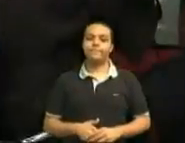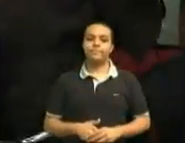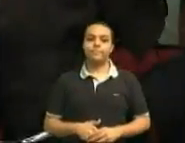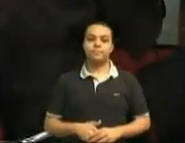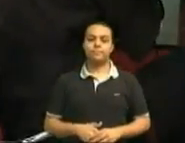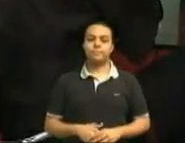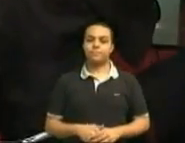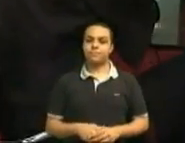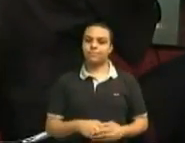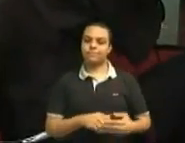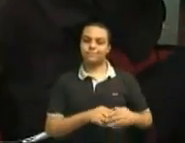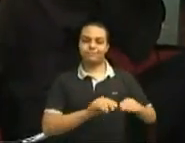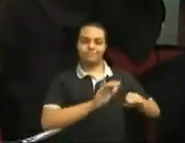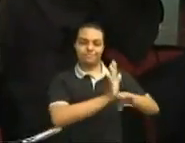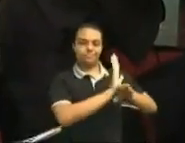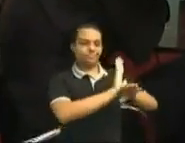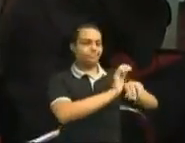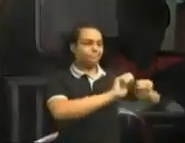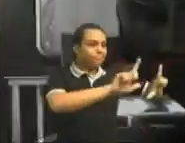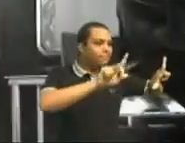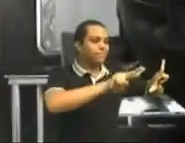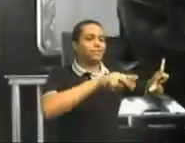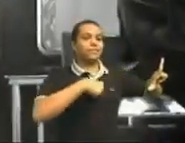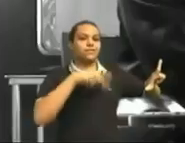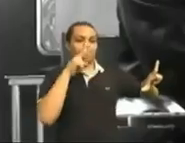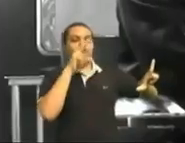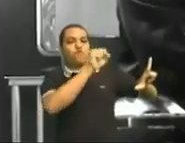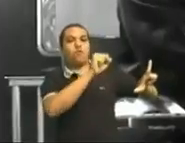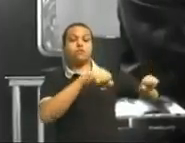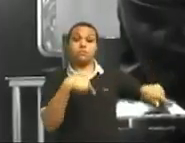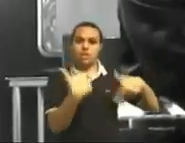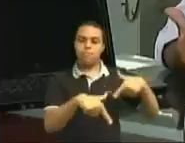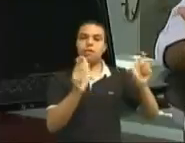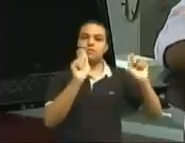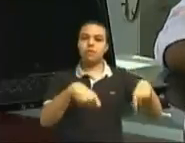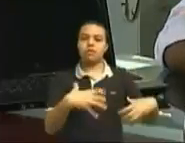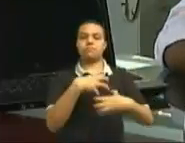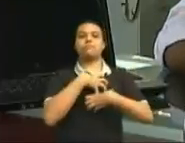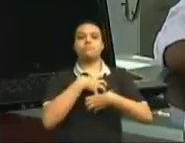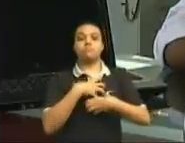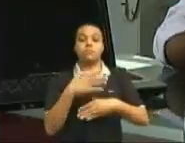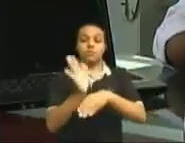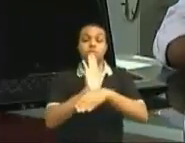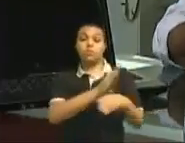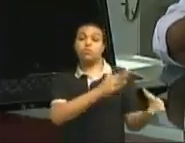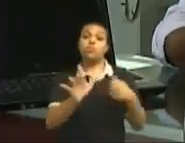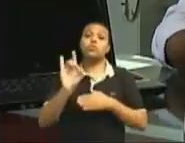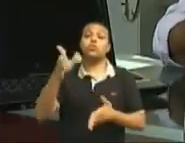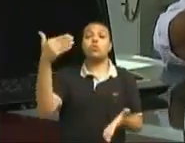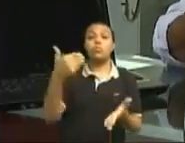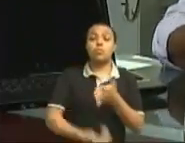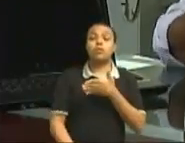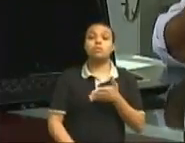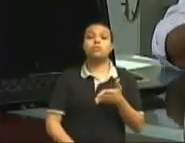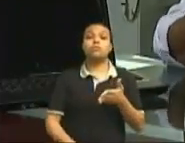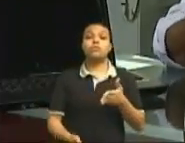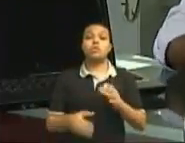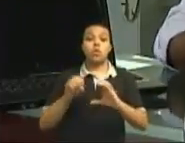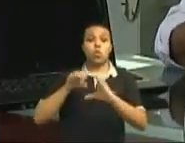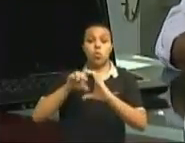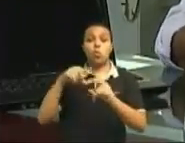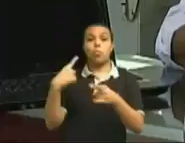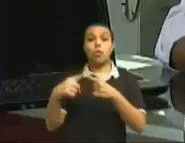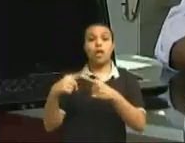É forte, né? É um trabalho que dá muito orgulho de ter feito. E esse filme só perdeu em veiculação na Rede Globo